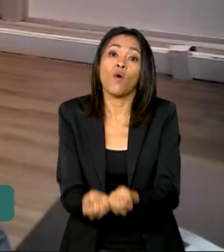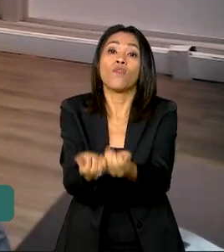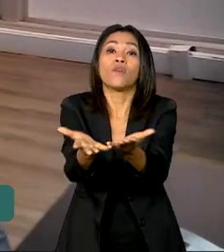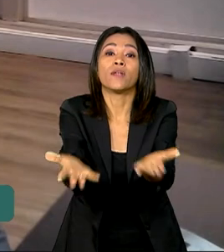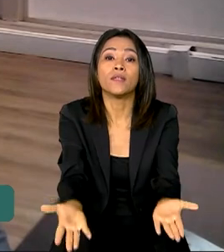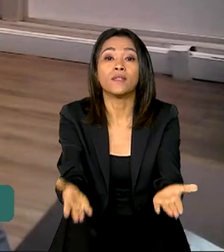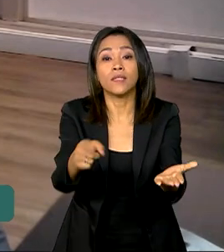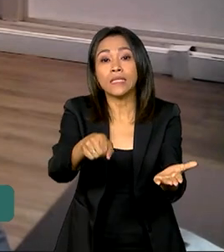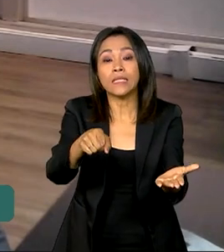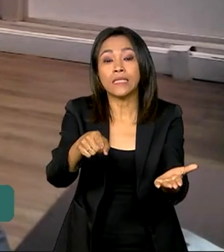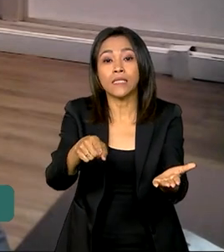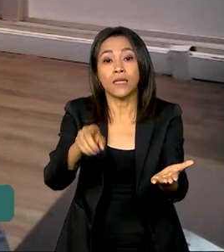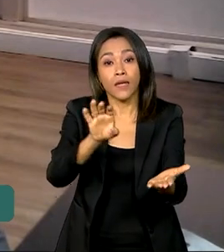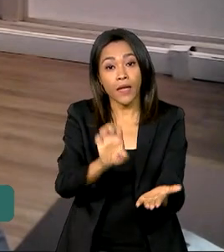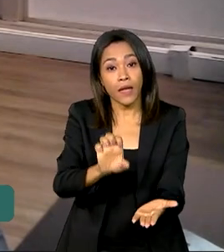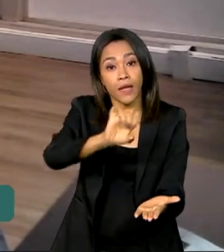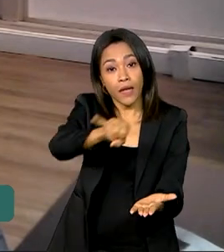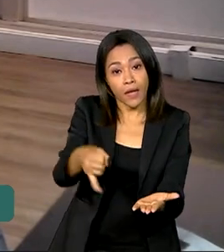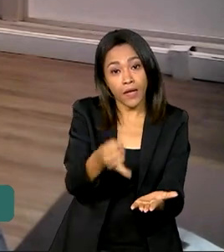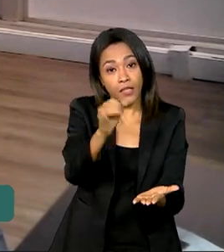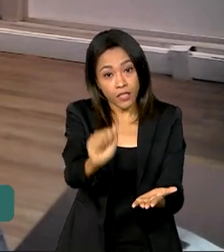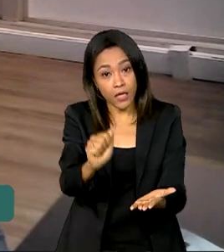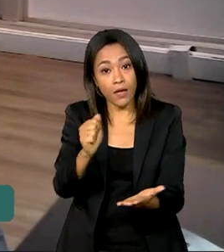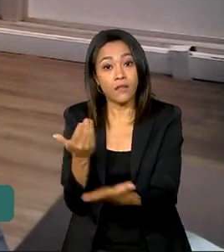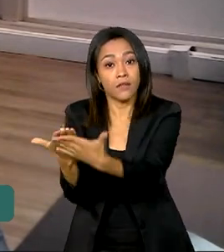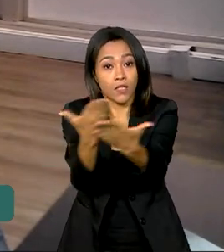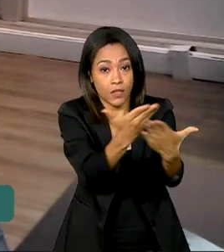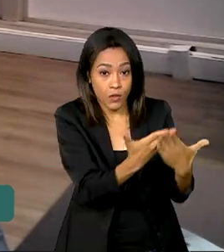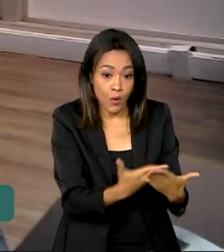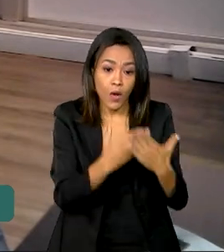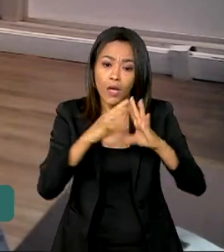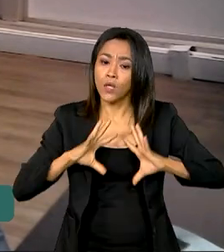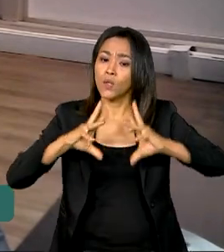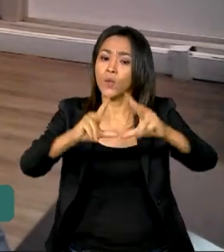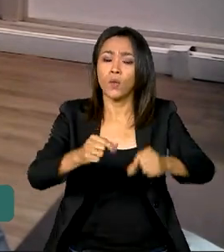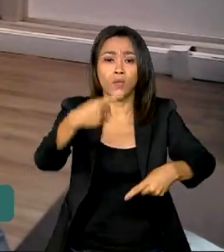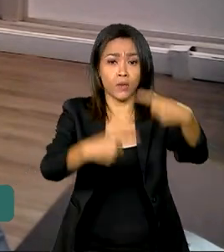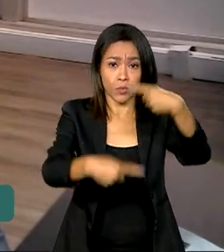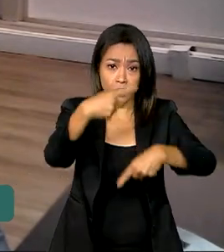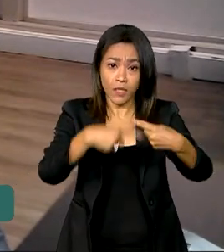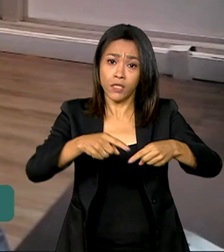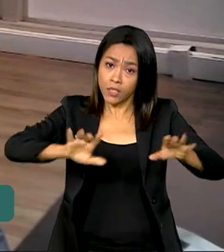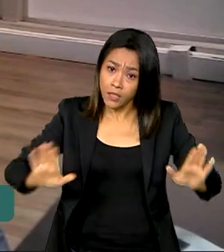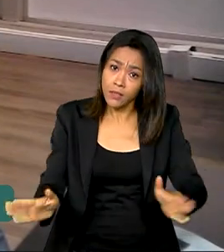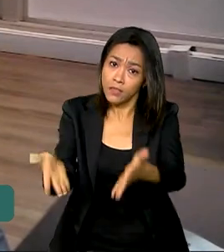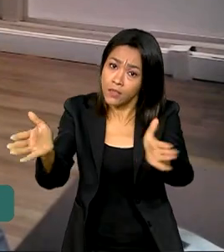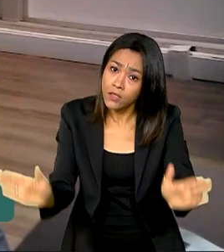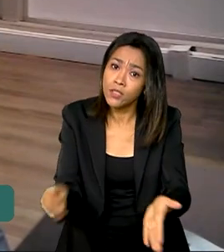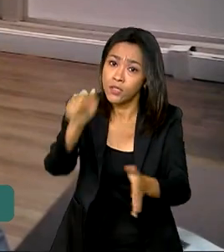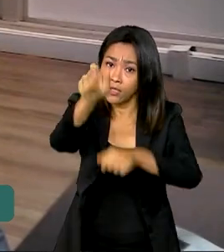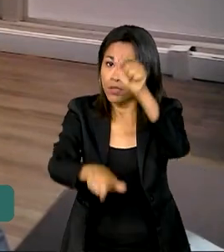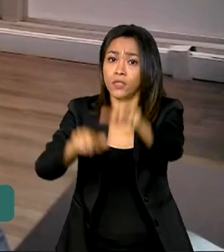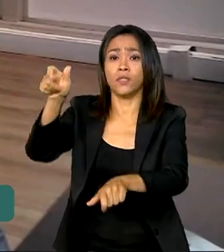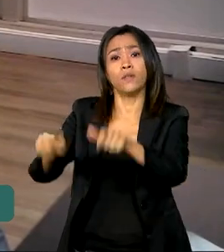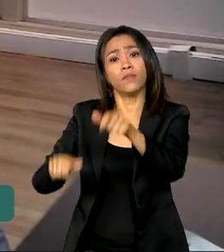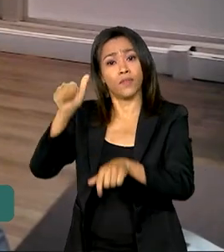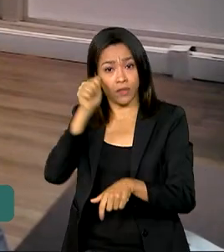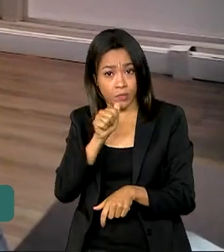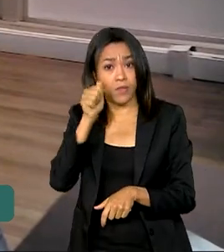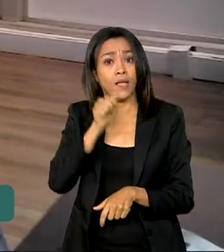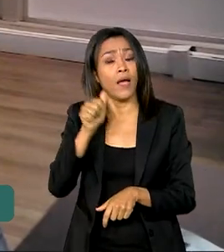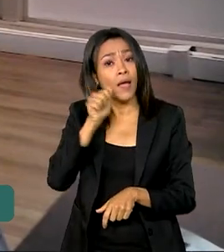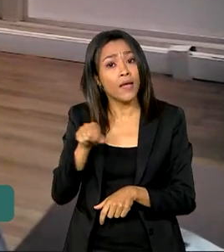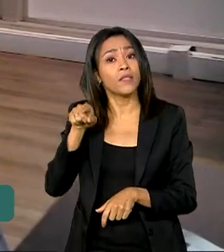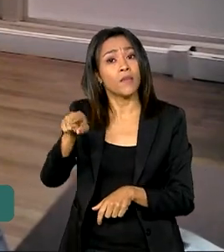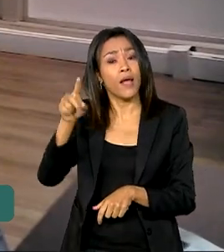escolaridade, de educação de adultos. Eu acho que são todas as políticas que encorajam as mulheres a ter uma perspectiva de